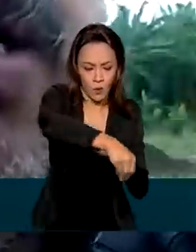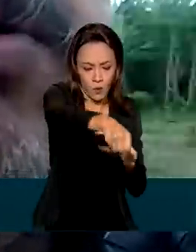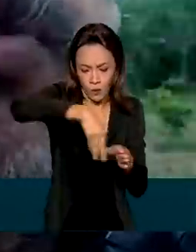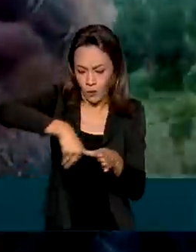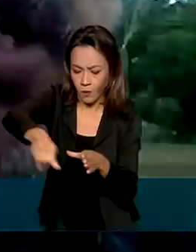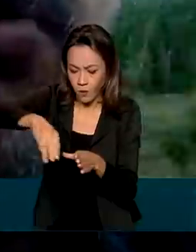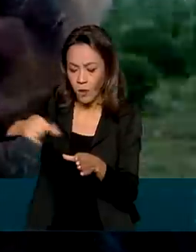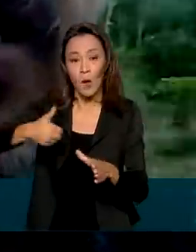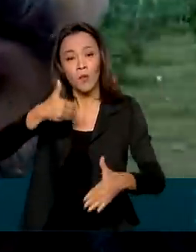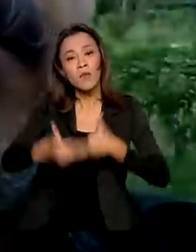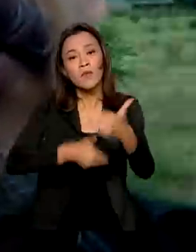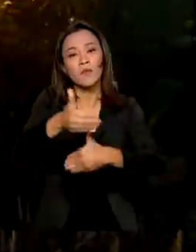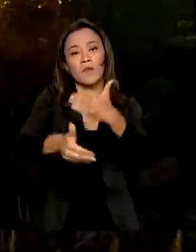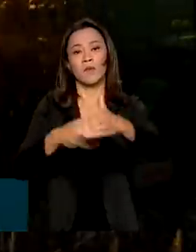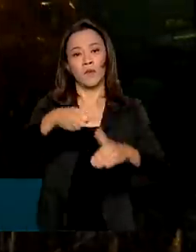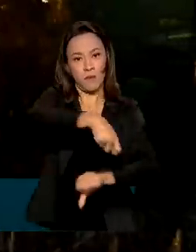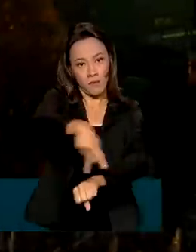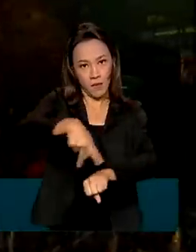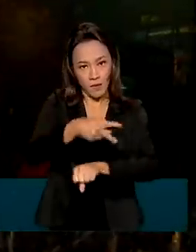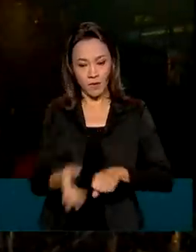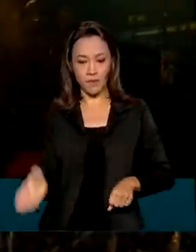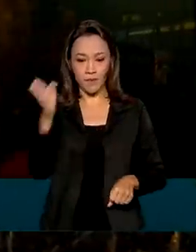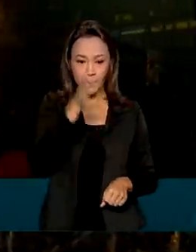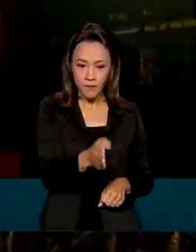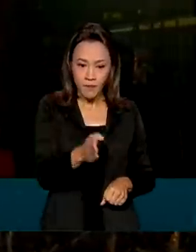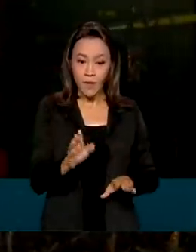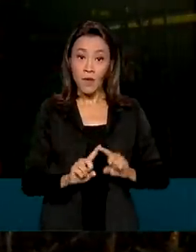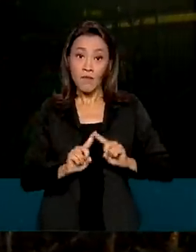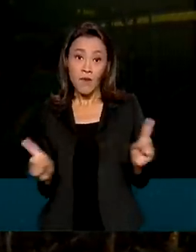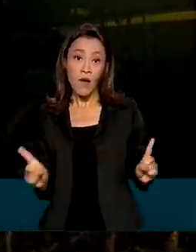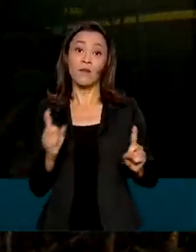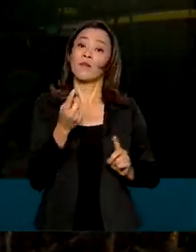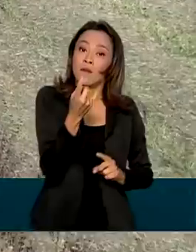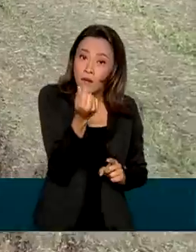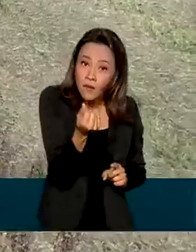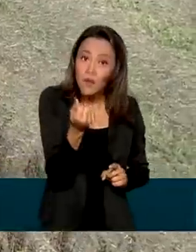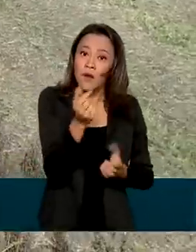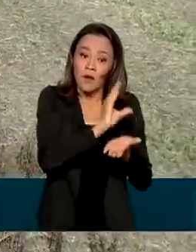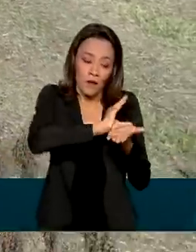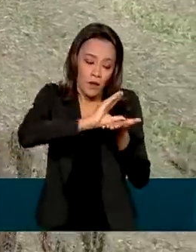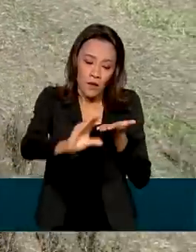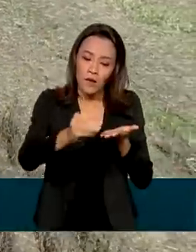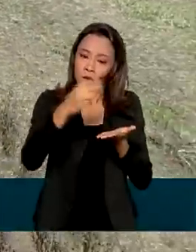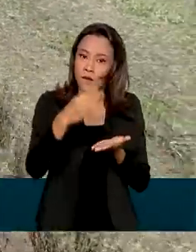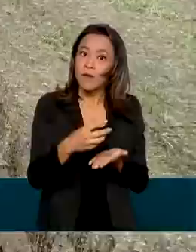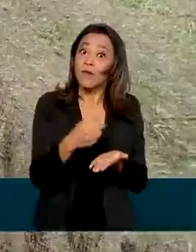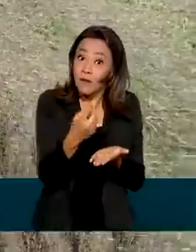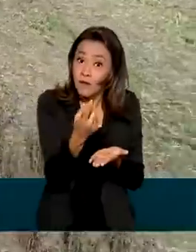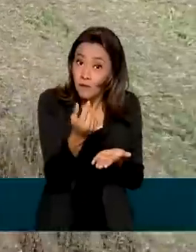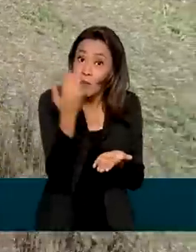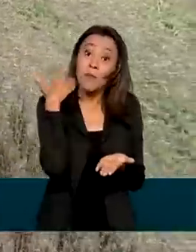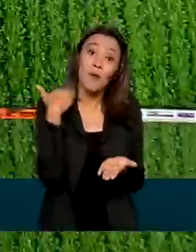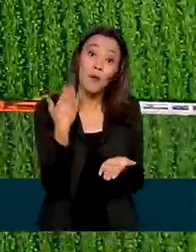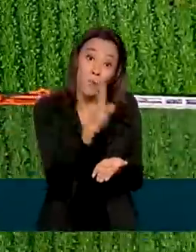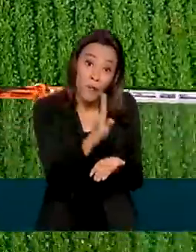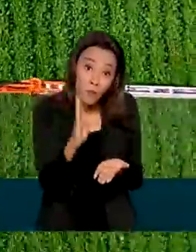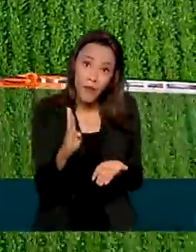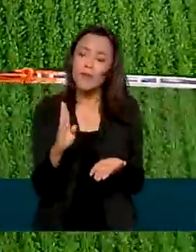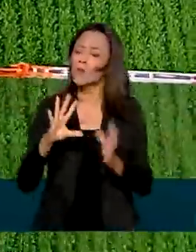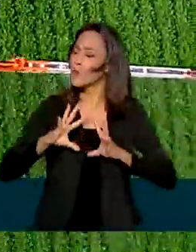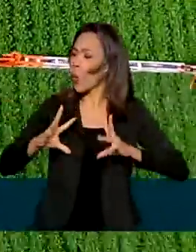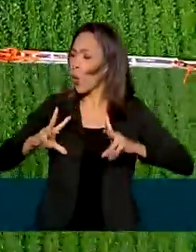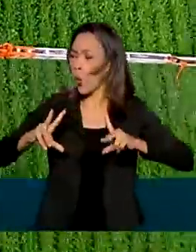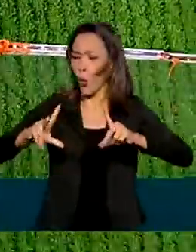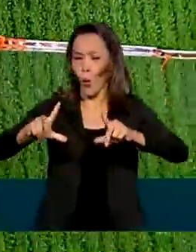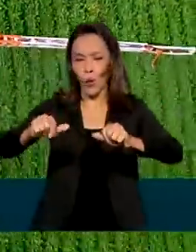contribuindo para o desenvolvimento do país. Mas os recursos disponibilizados pelo Banco do Brasil contemplam todos os